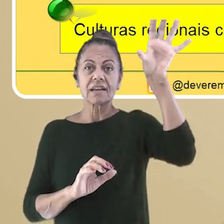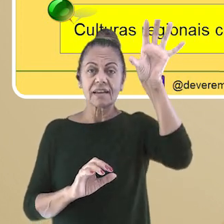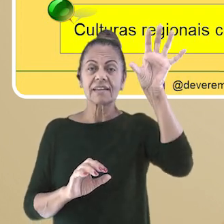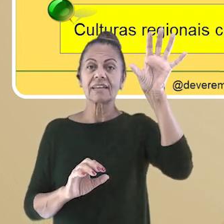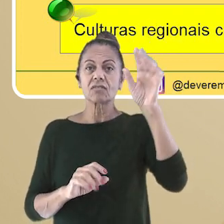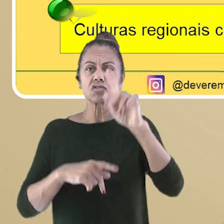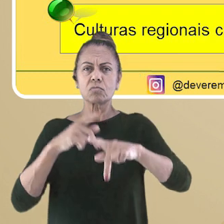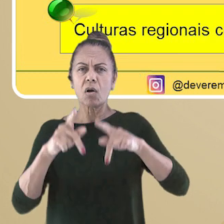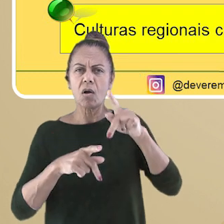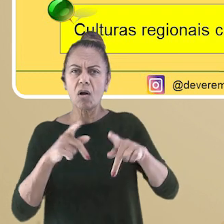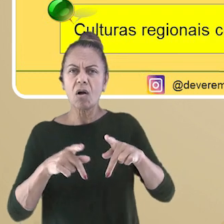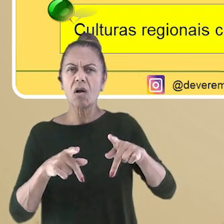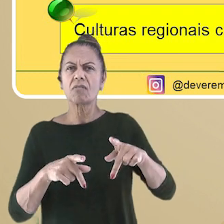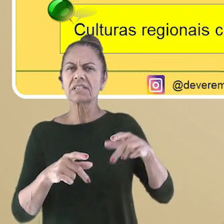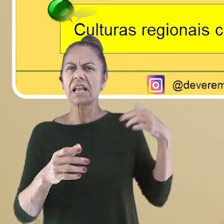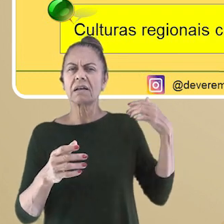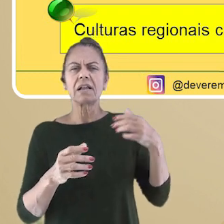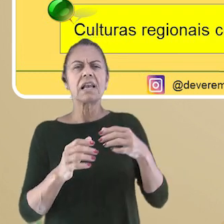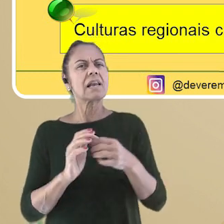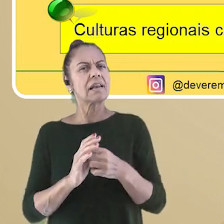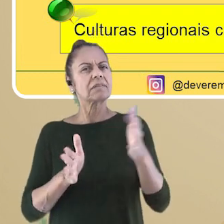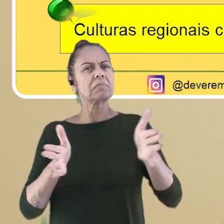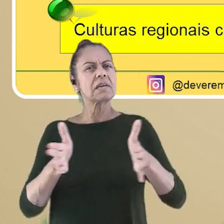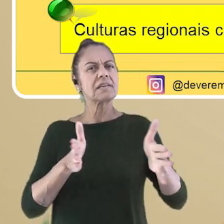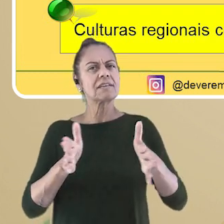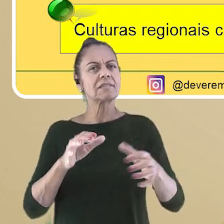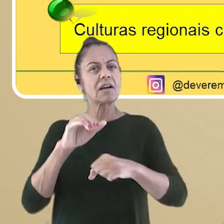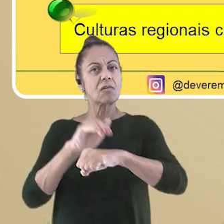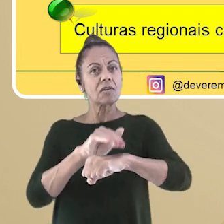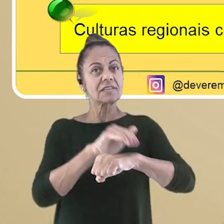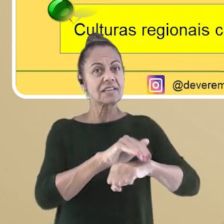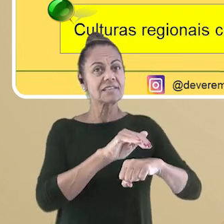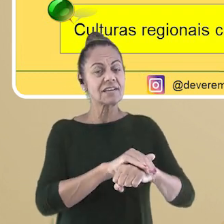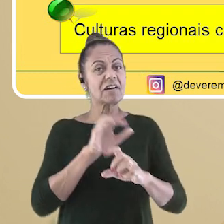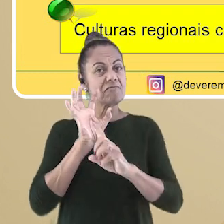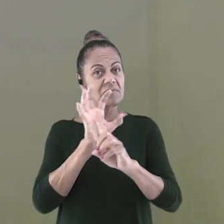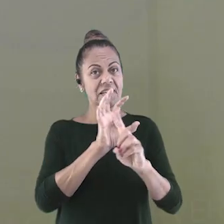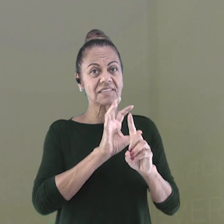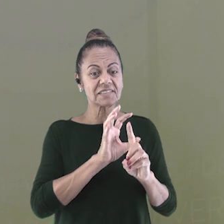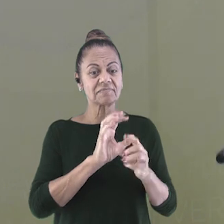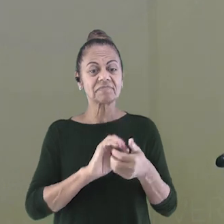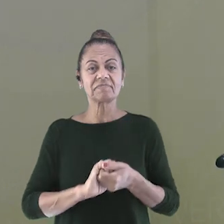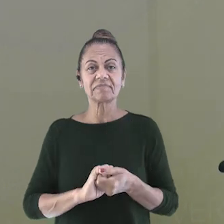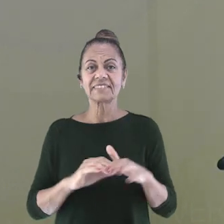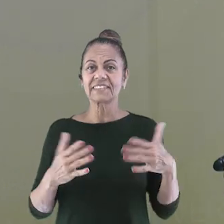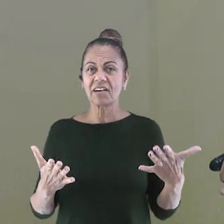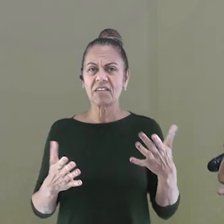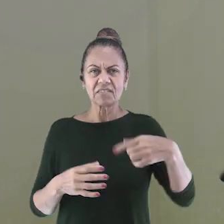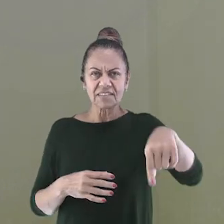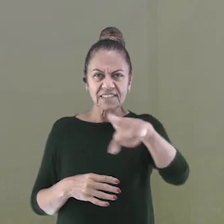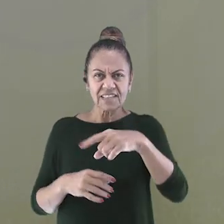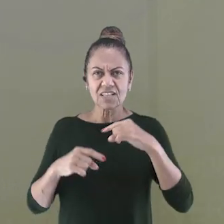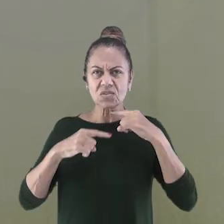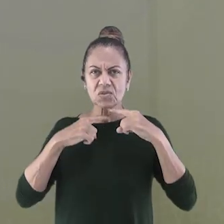muito têm a ver com os povos que foram ocupando o Brasil desde a época da colonização. Ficou com alguma dúvida?